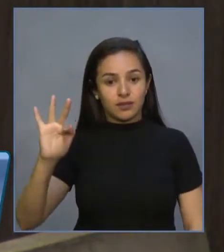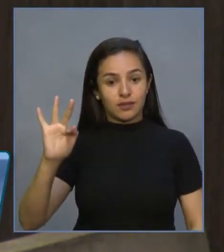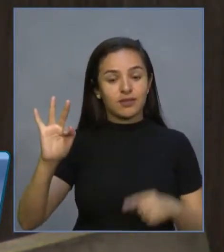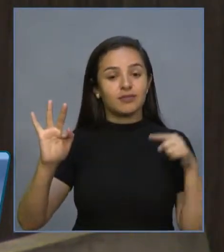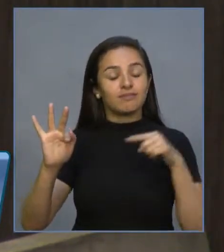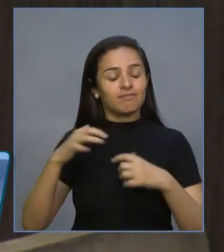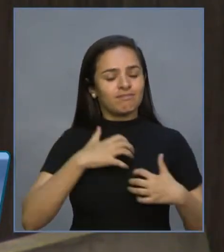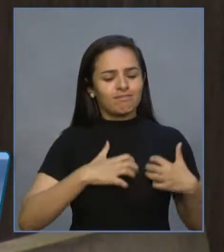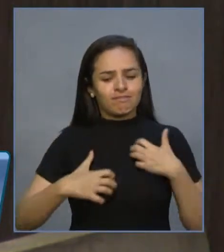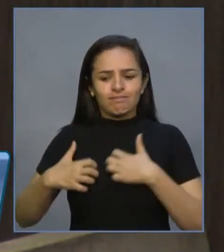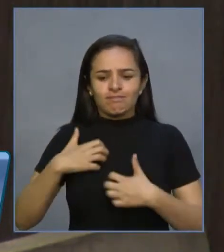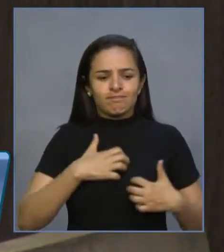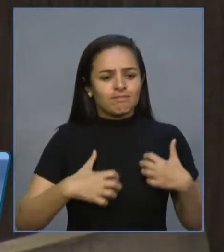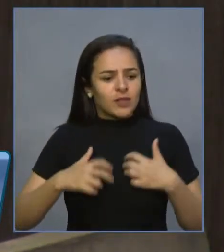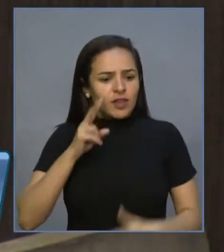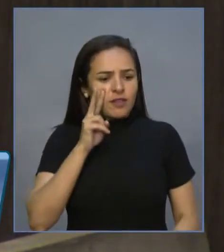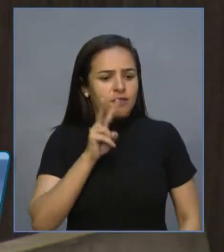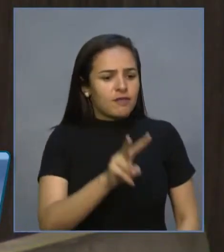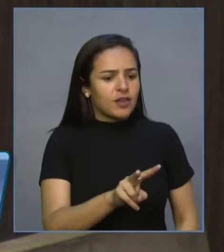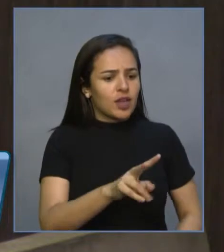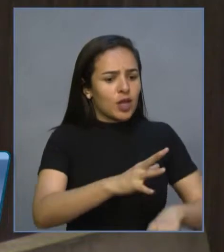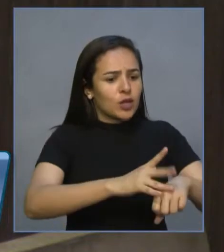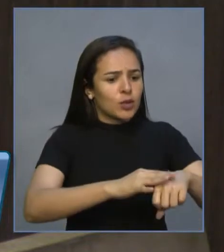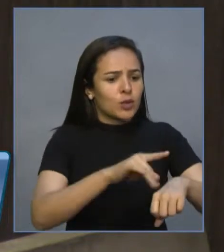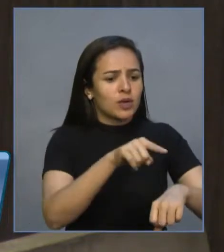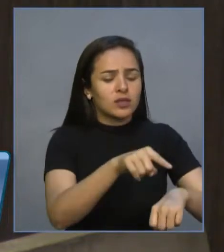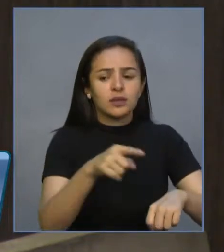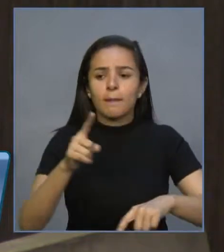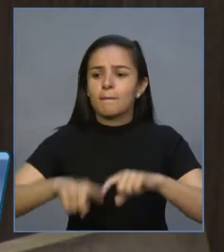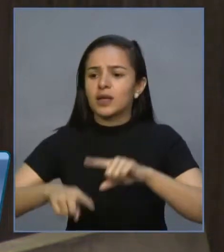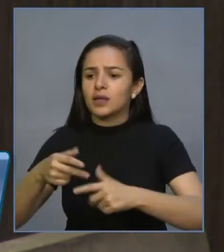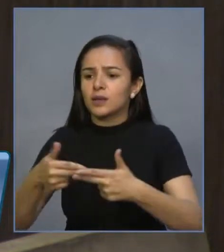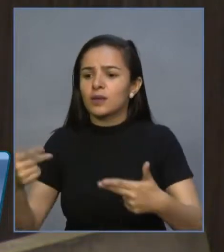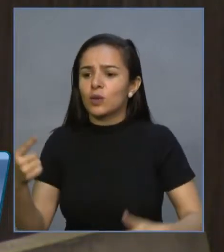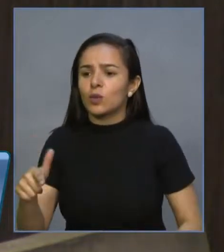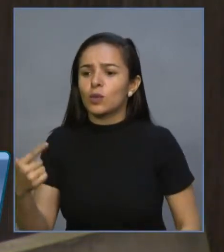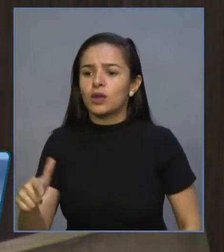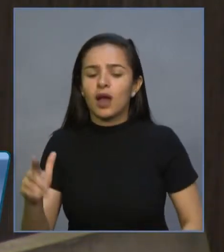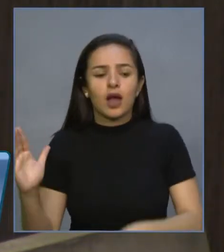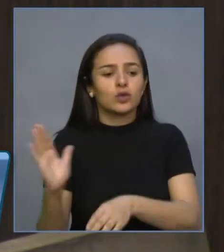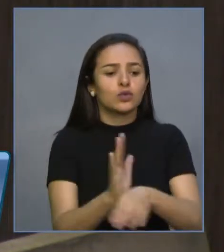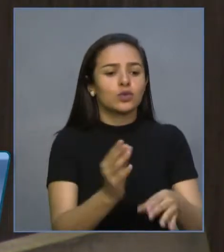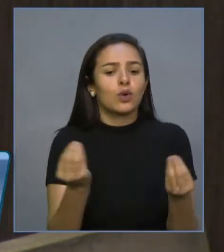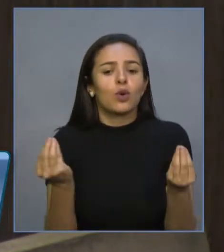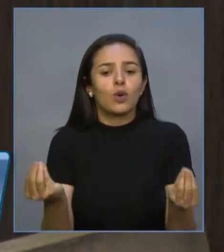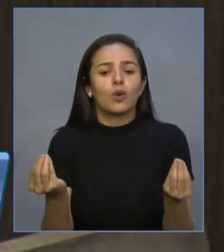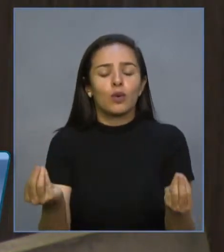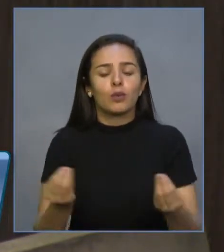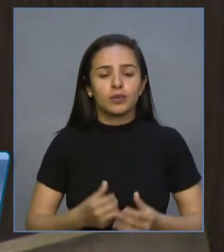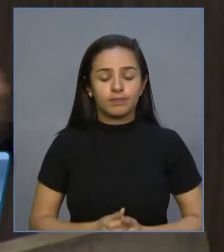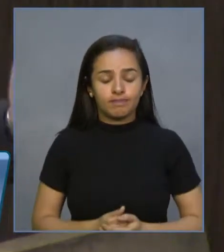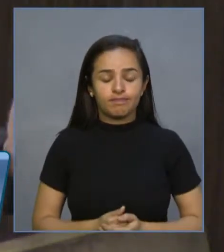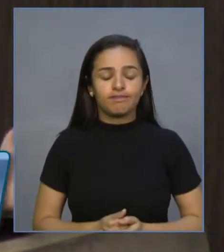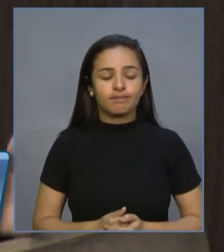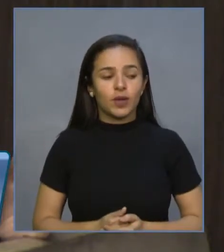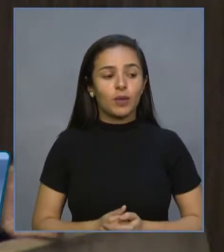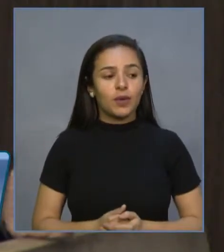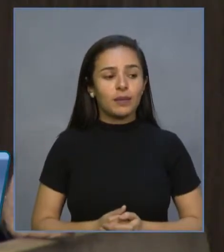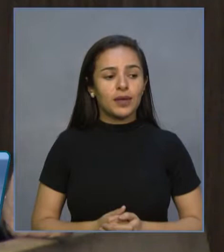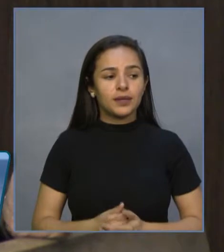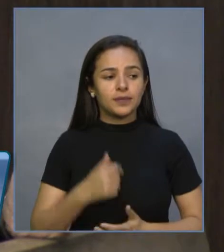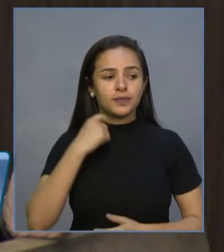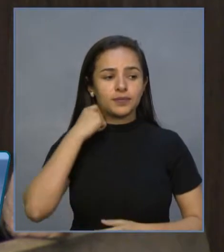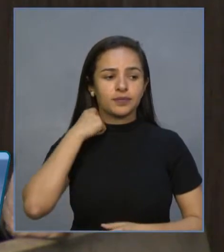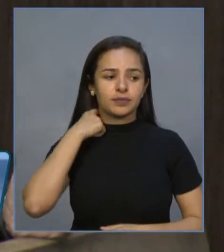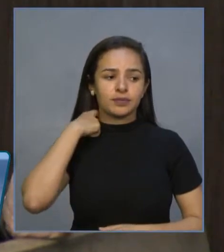que vê um paciente chegando cheio de esperança, porque está no hospital de referência, que é o Hospital Geral de